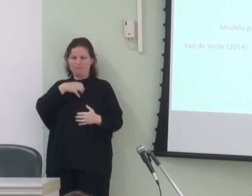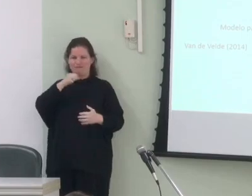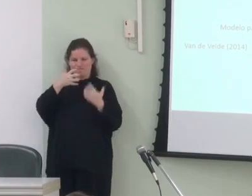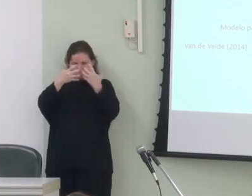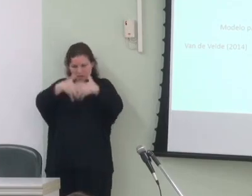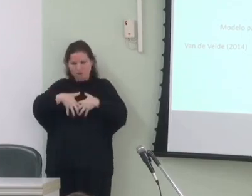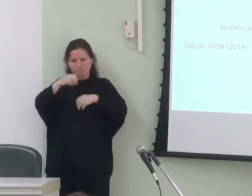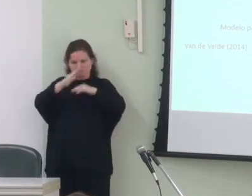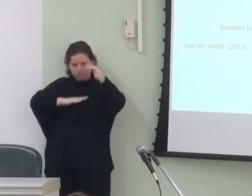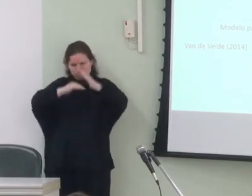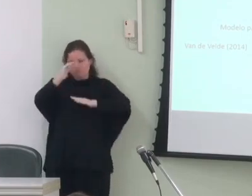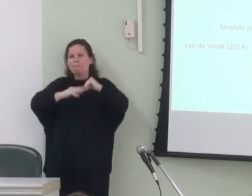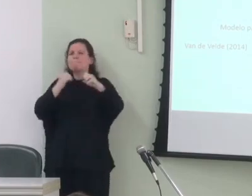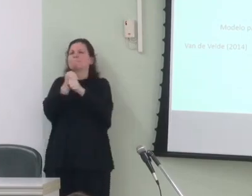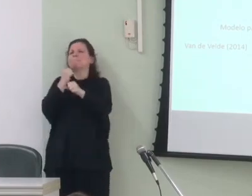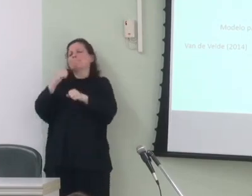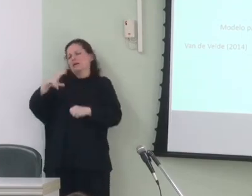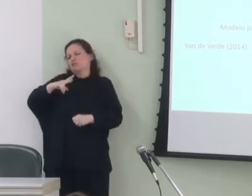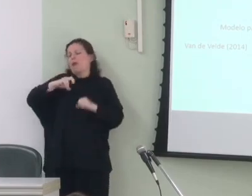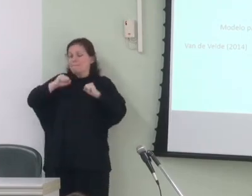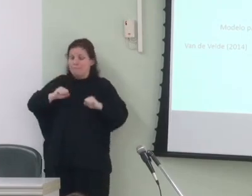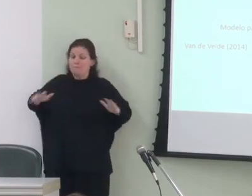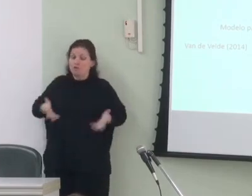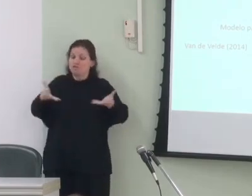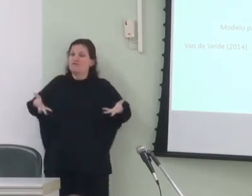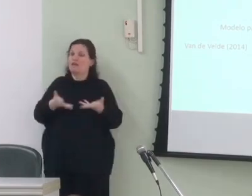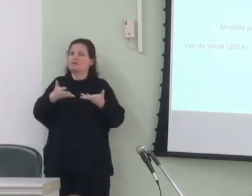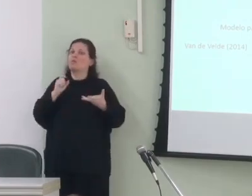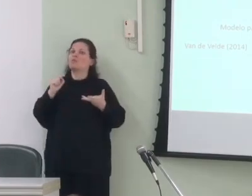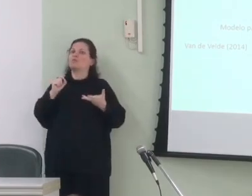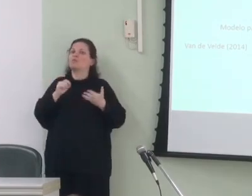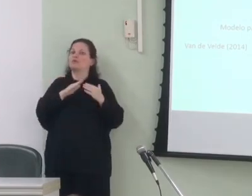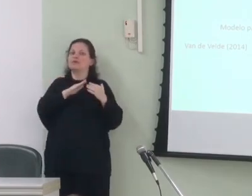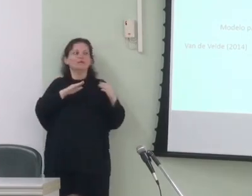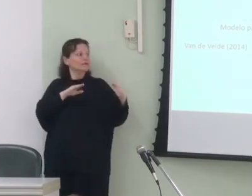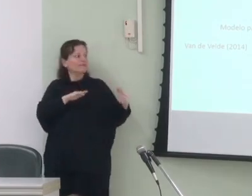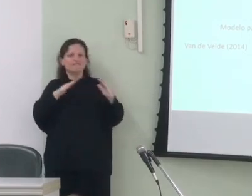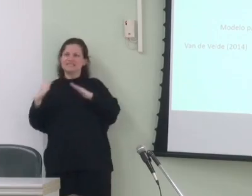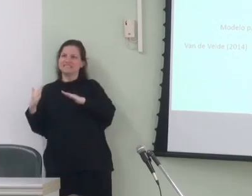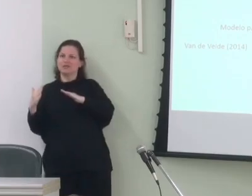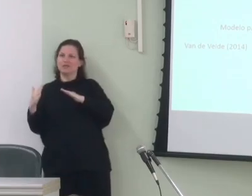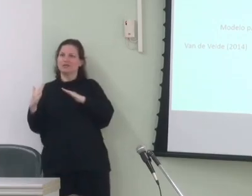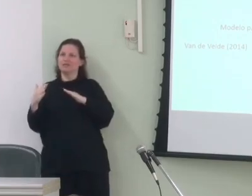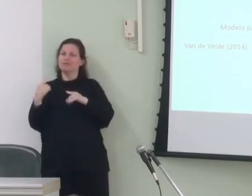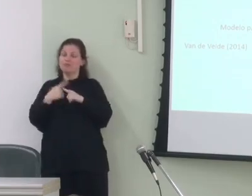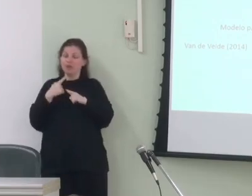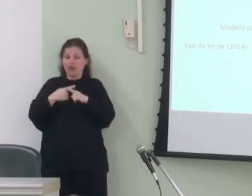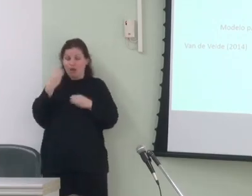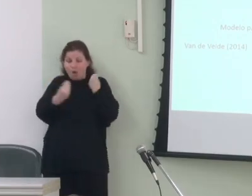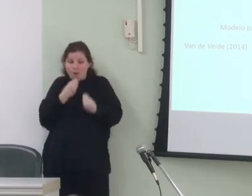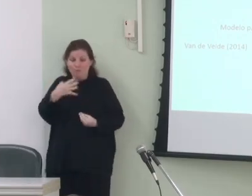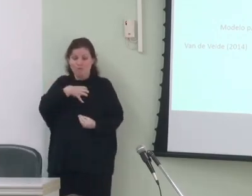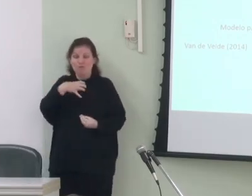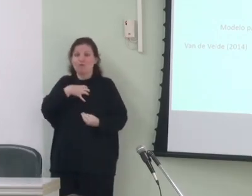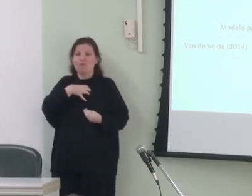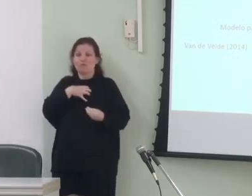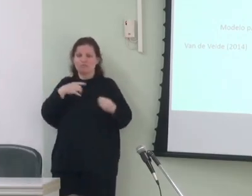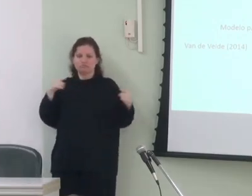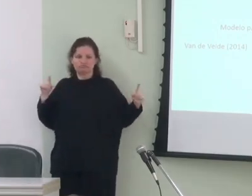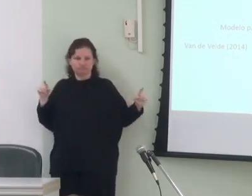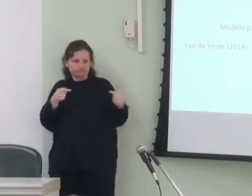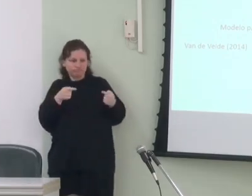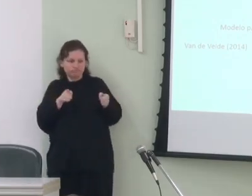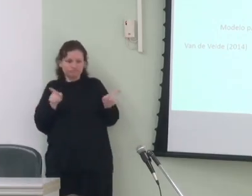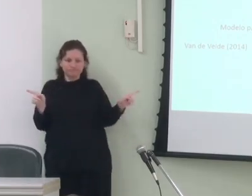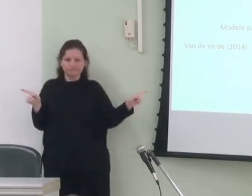particular pode ser parcialmente motivada em relação aos seus vizinhos isso porque o modo como se dá a oposição entre essas